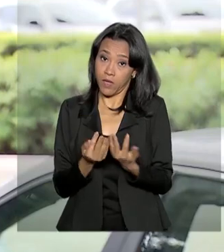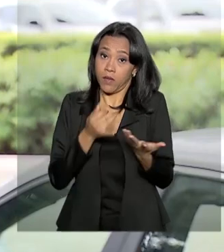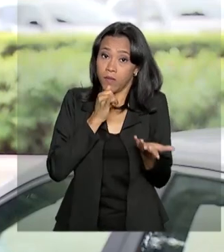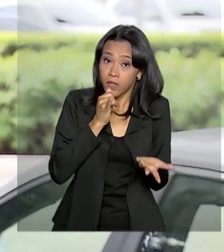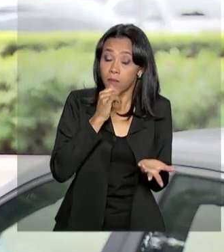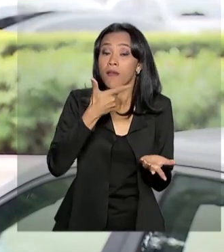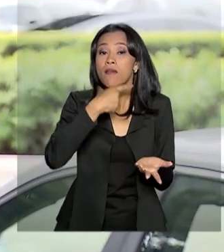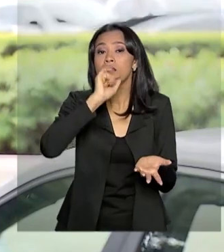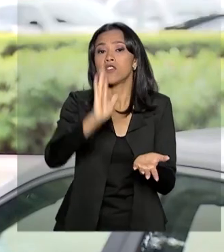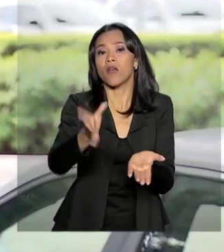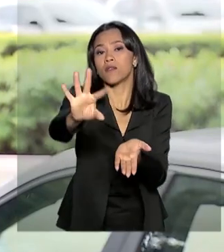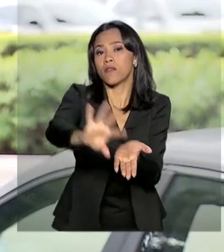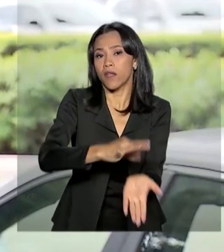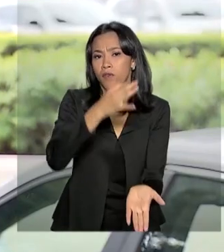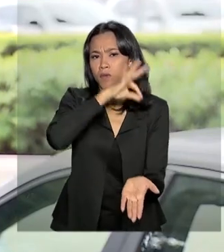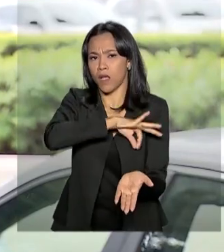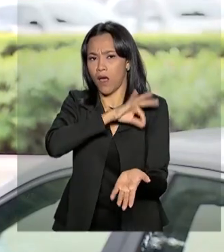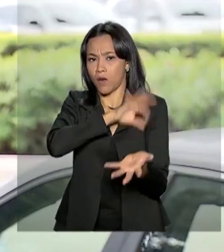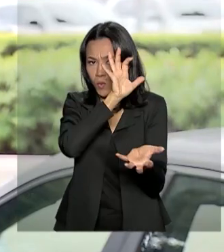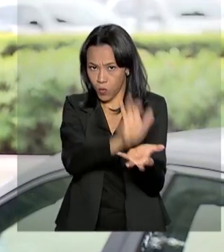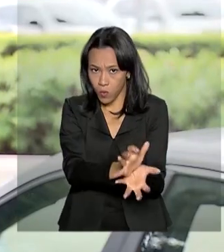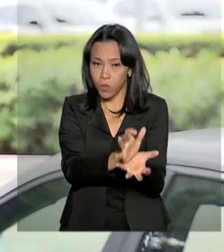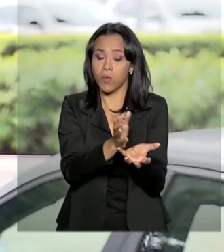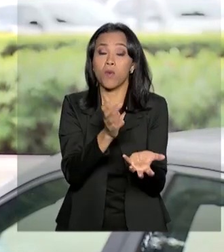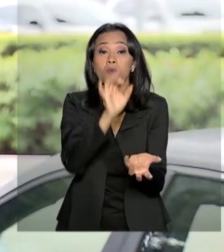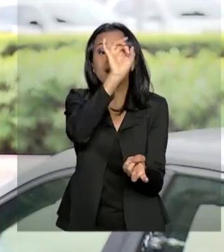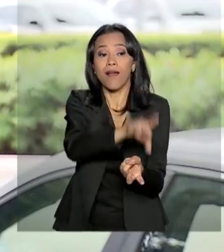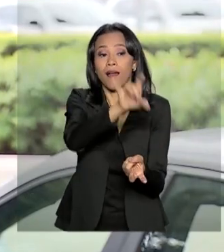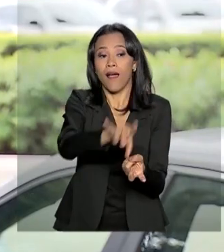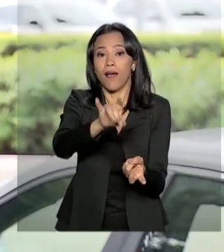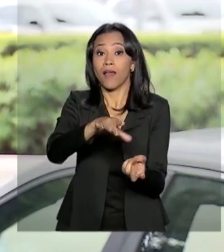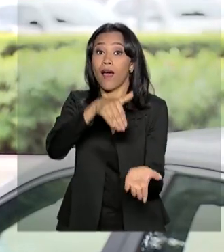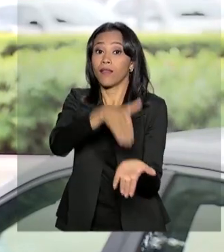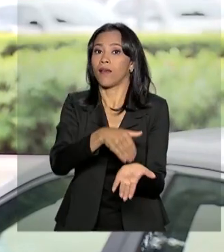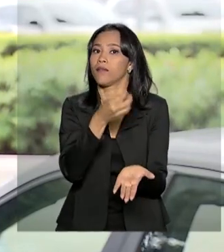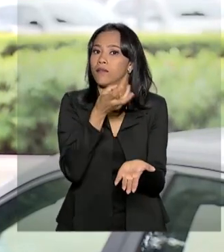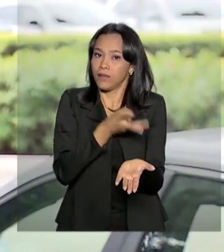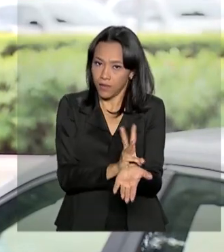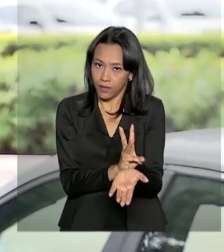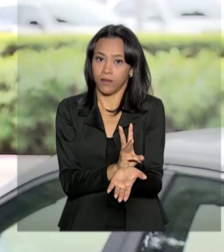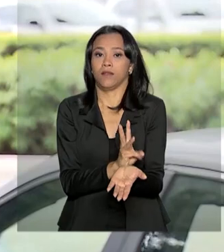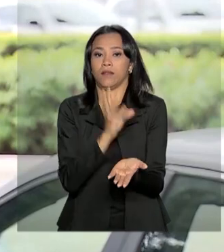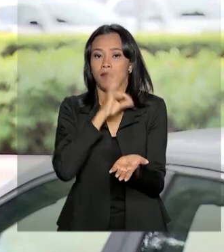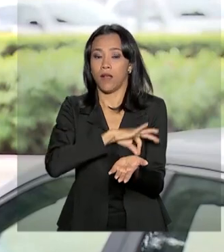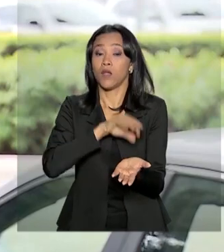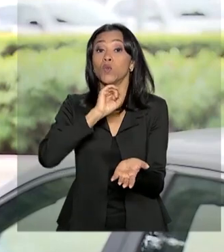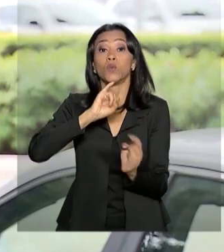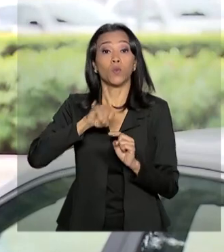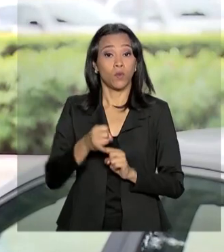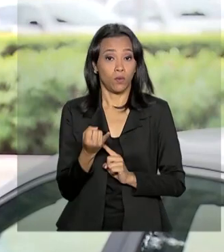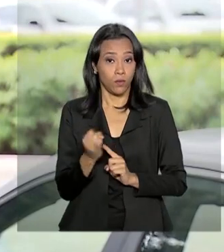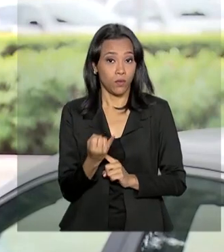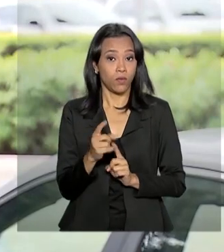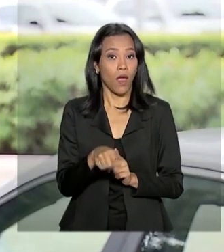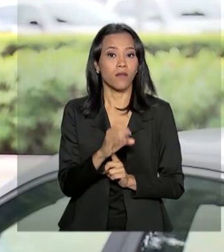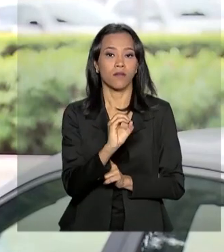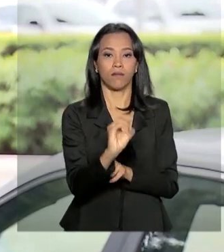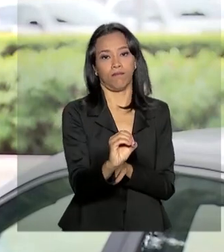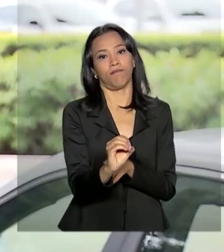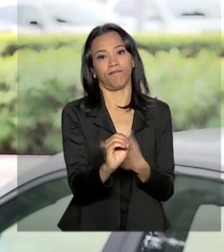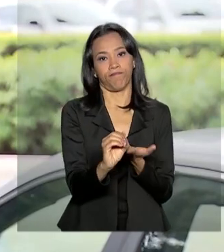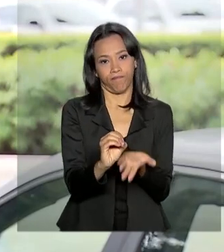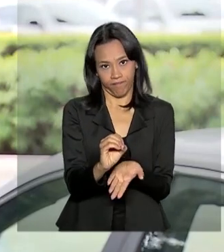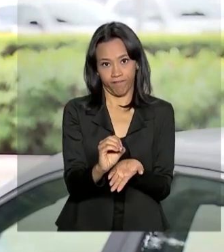para os inscritos com renda familiar mensal por pessoa de até três salários mínimos, os juros são zerados.